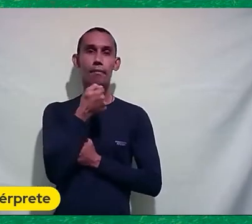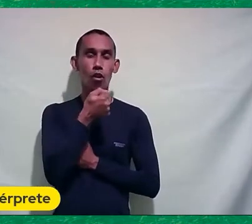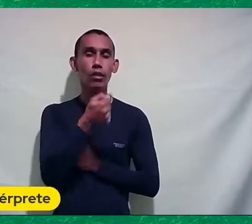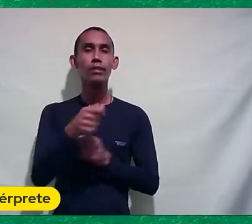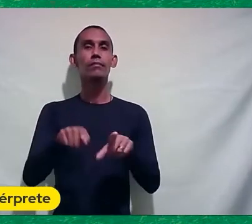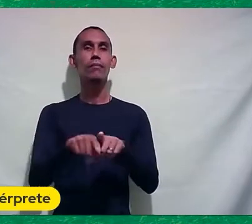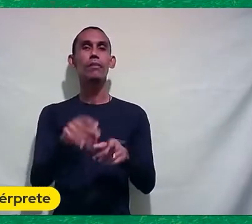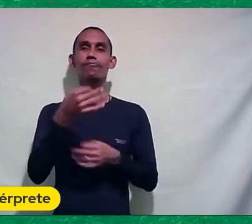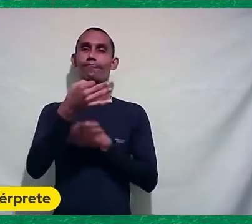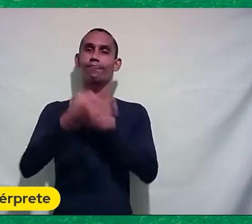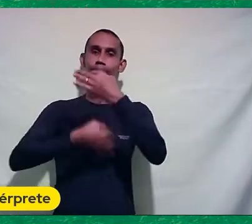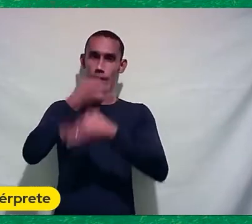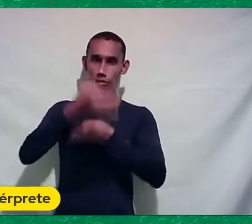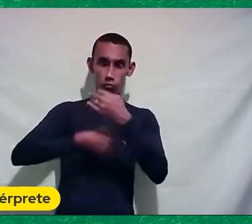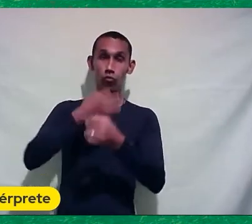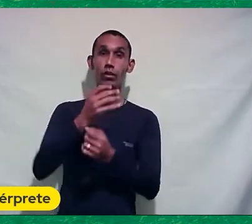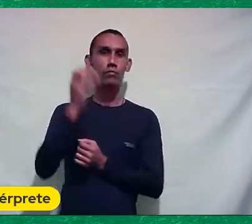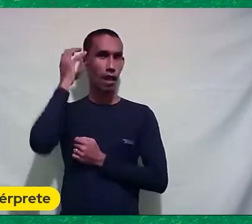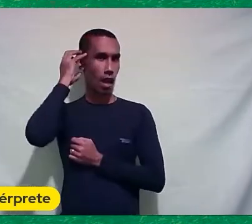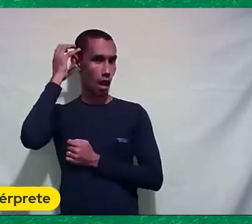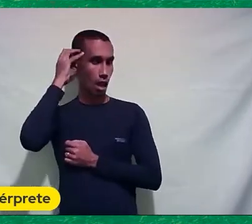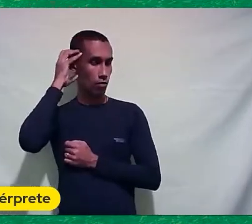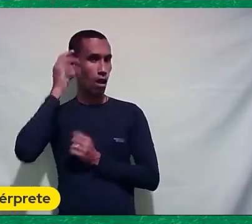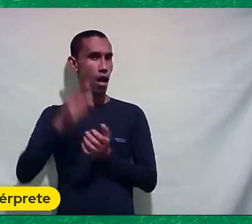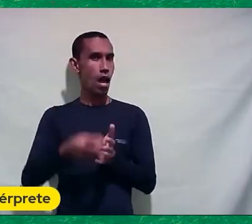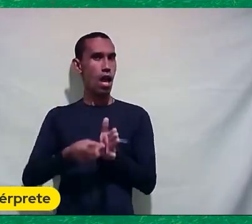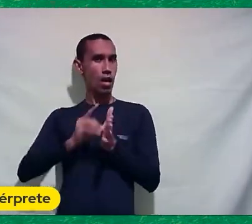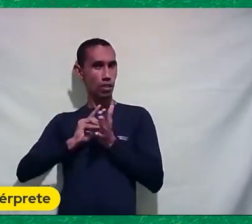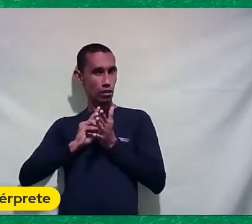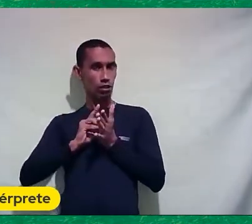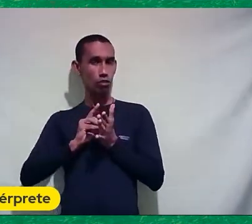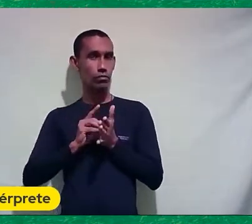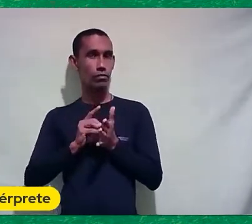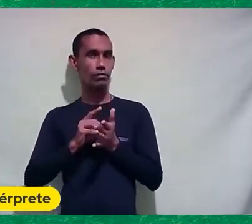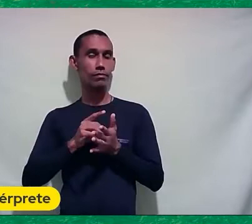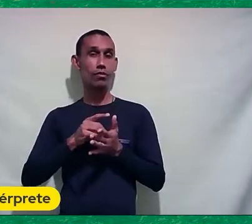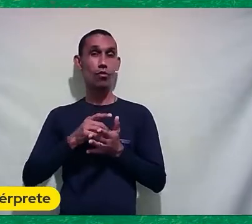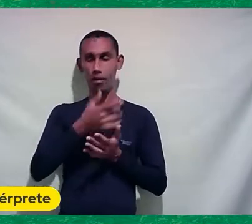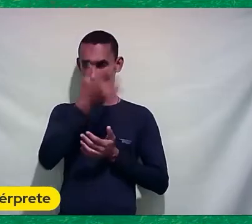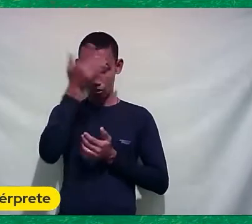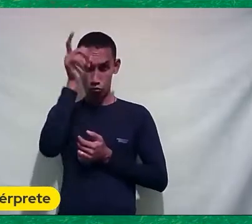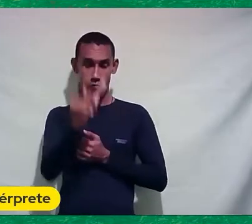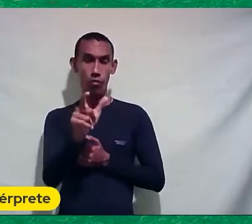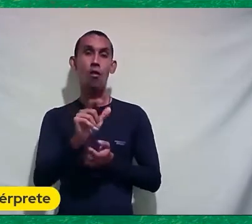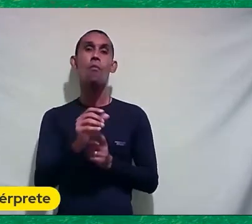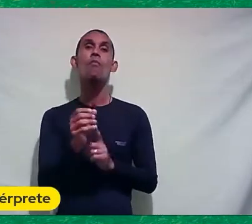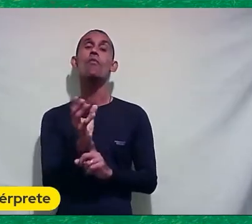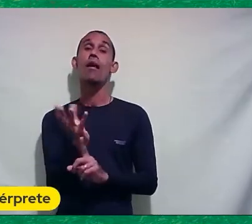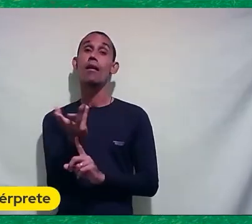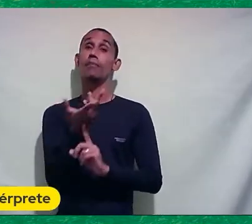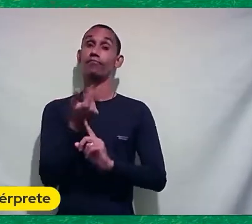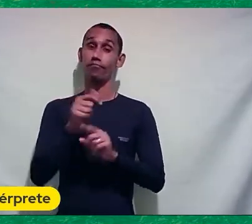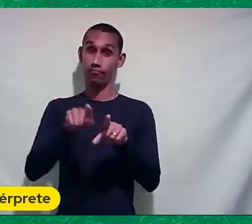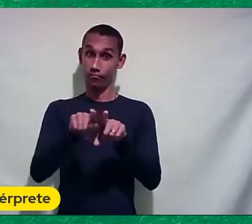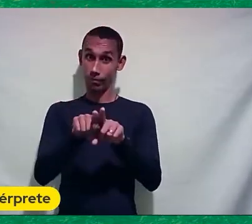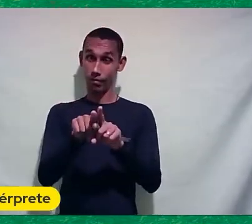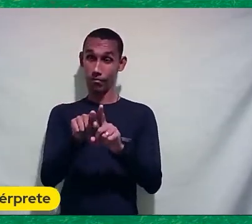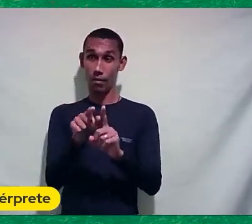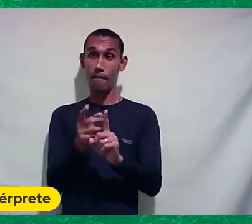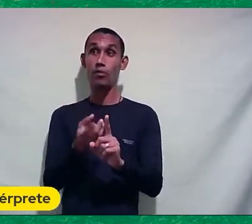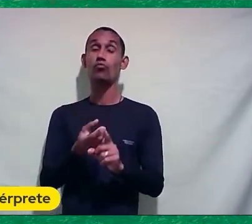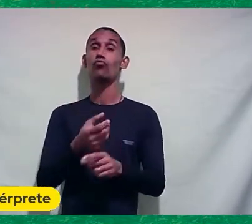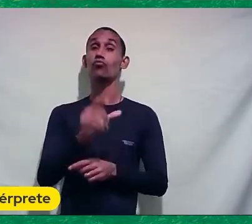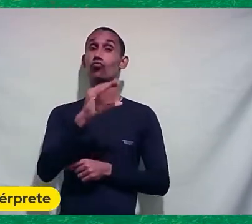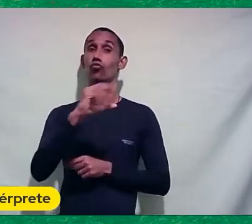cronista esportivo No rádio Antes de se lançar Como humorista Como grande ator Ele foi cronista esportivo Então o Chico